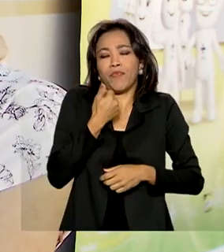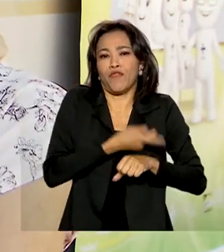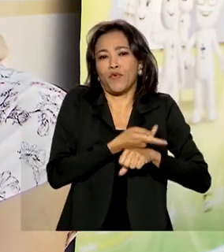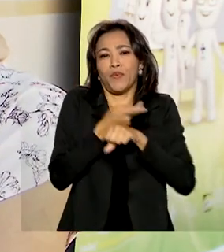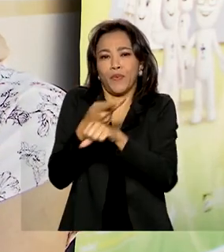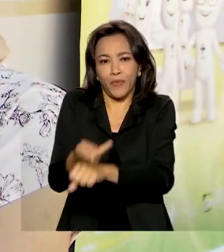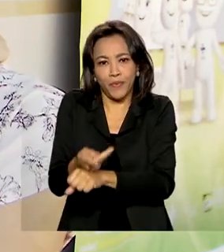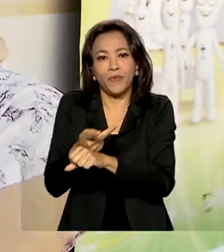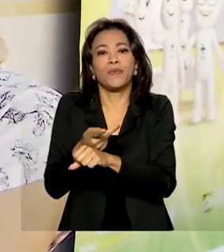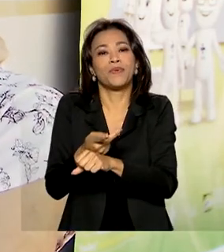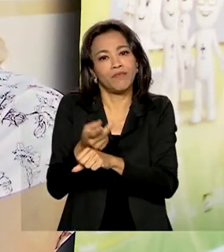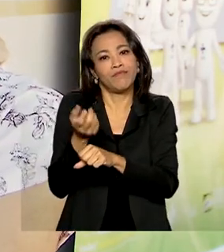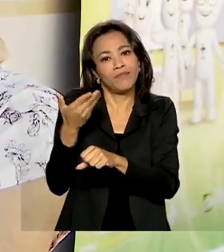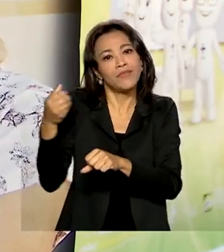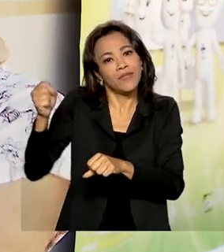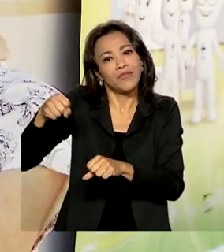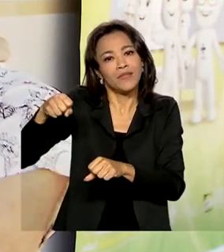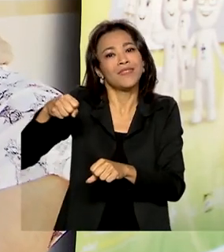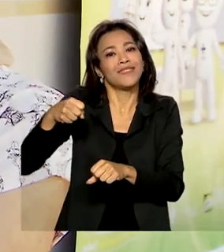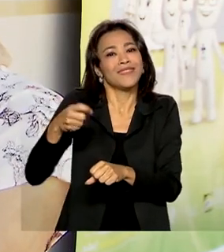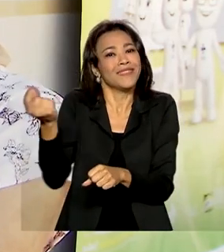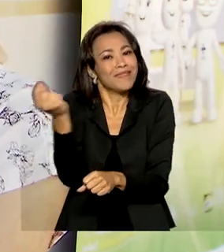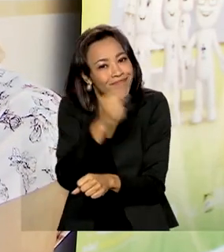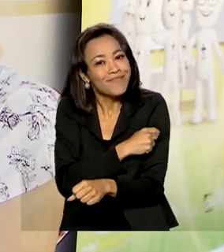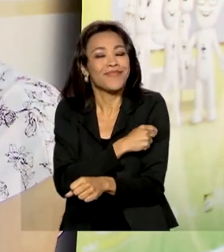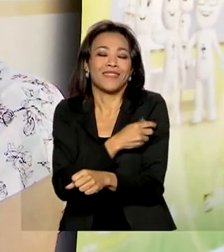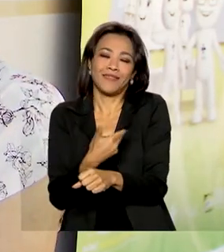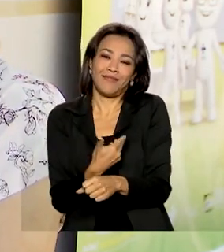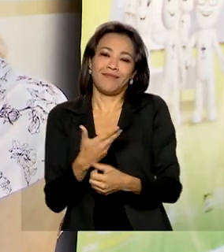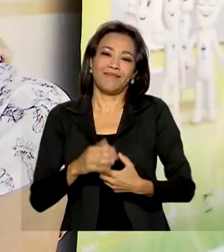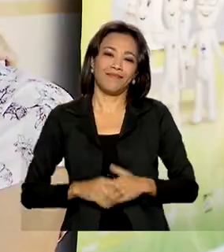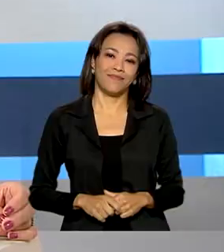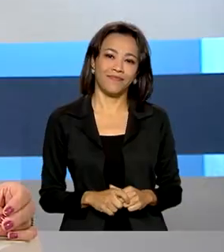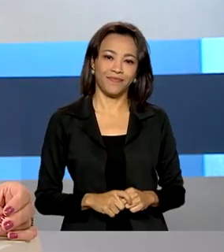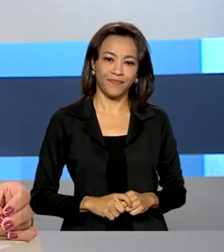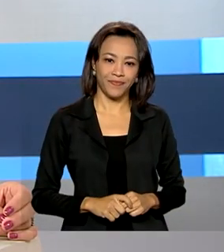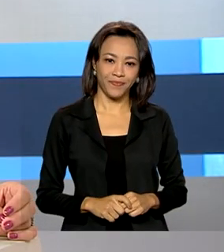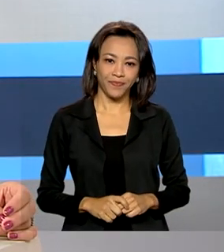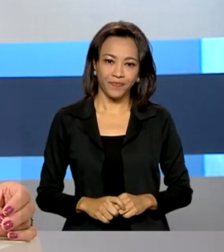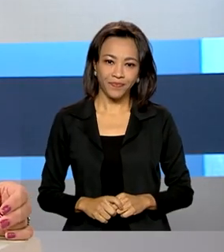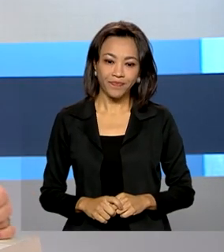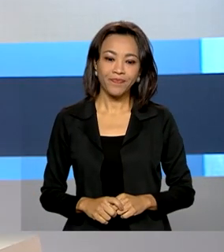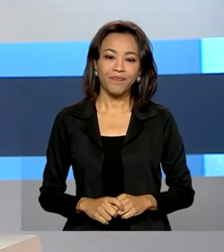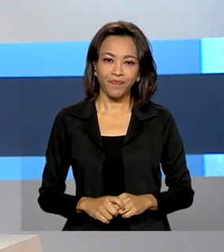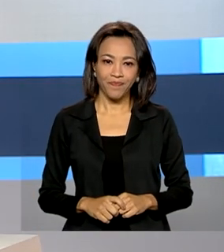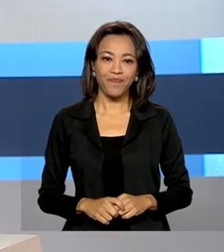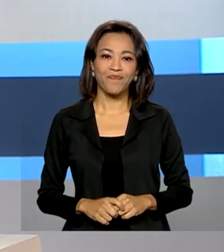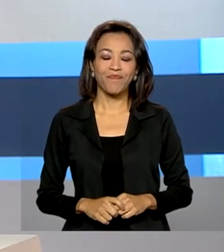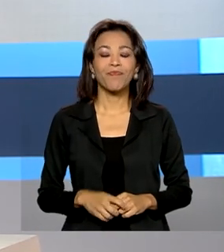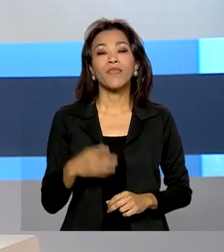deixar ele imune a isso. É isso aí.